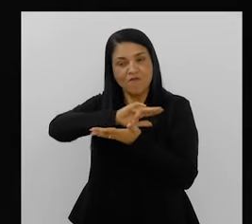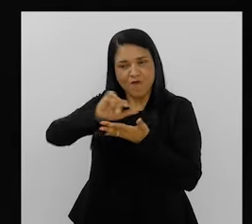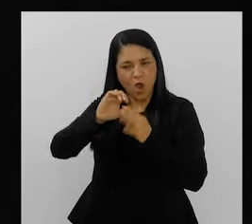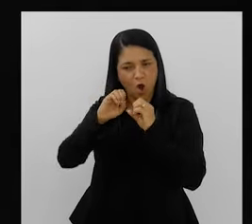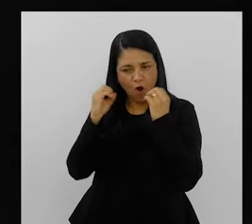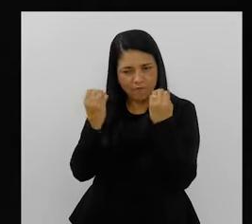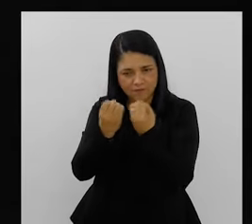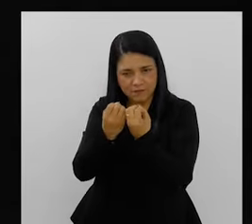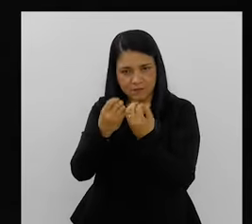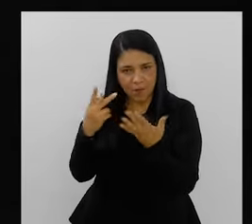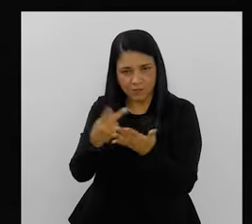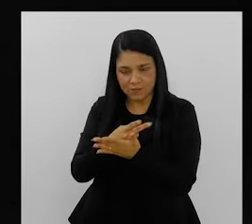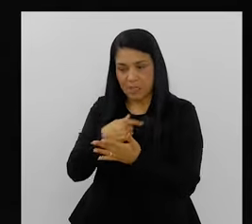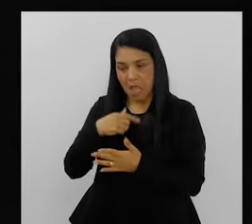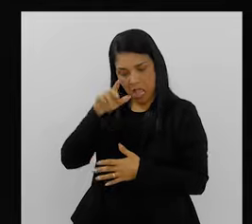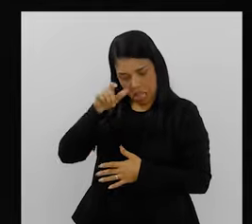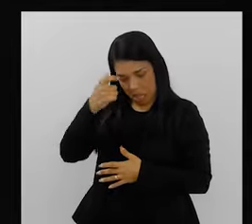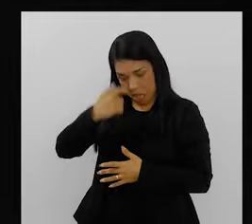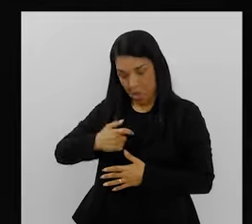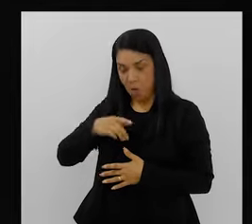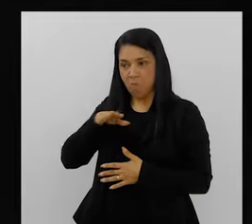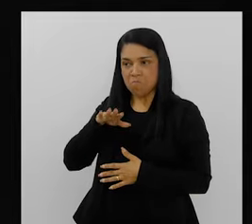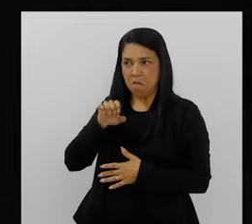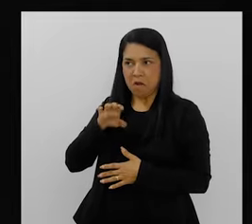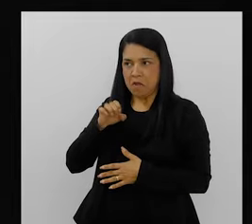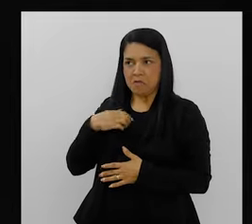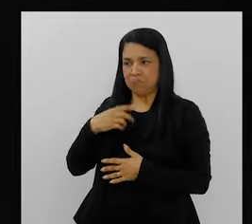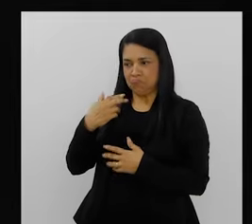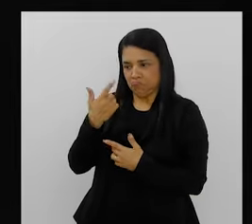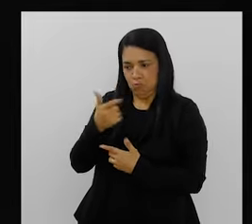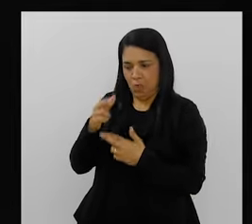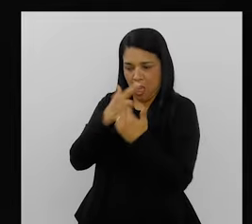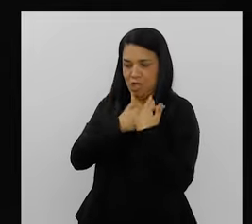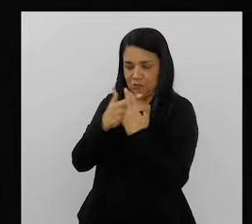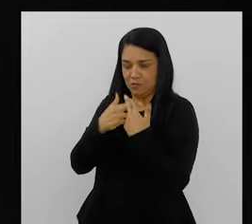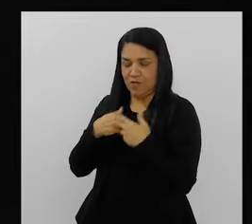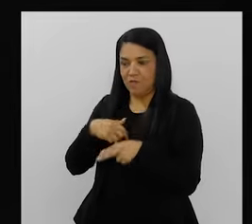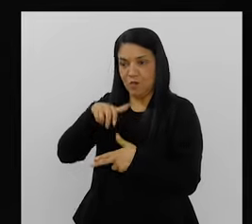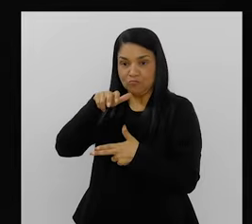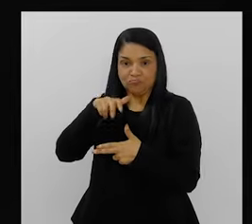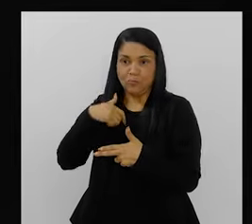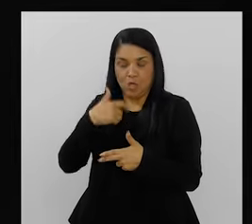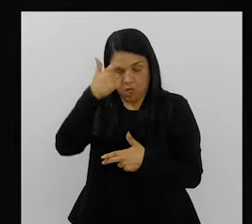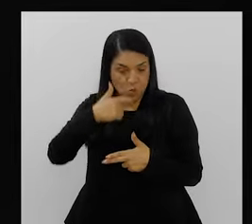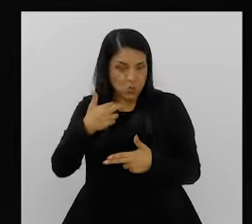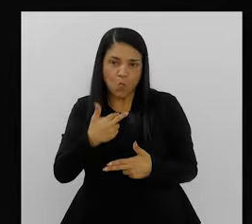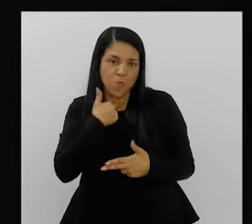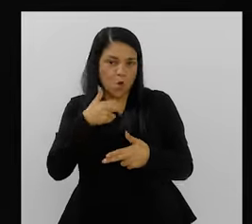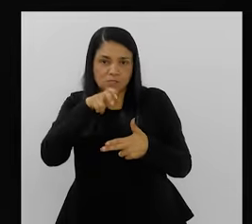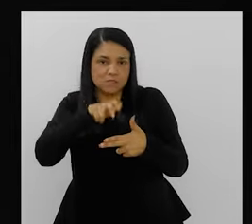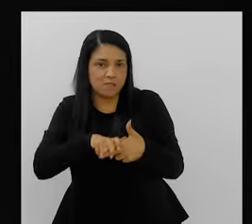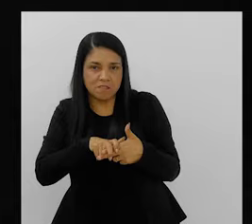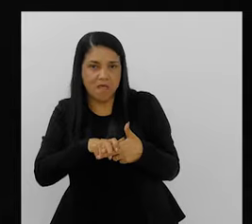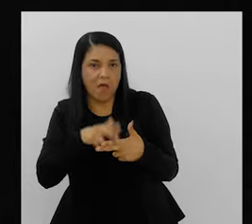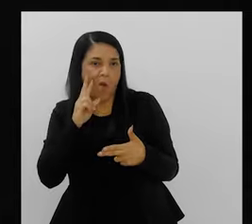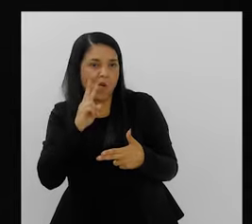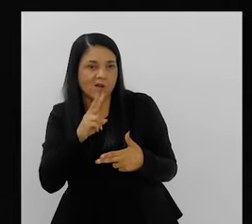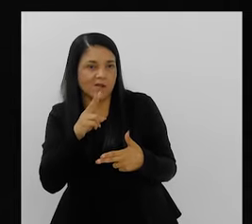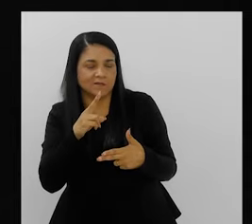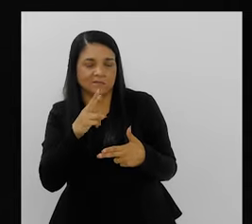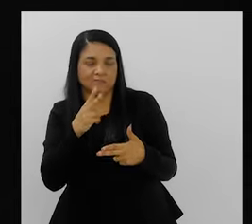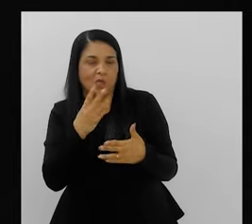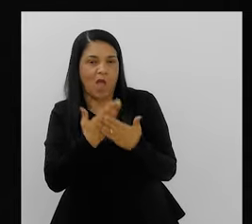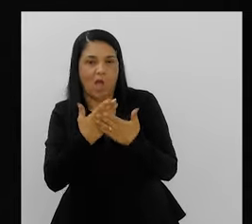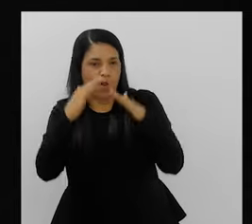oficinas acontecendo, ela fala, eu sou aquela criança que estou sem responsável, porque eu não fico sentada assistindo a aula porque eu estou administrando outras